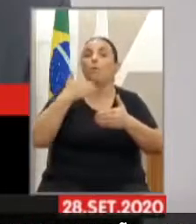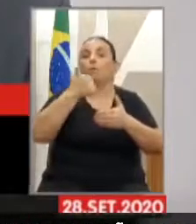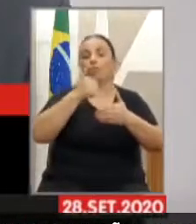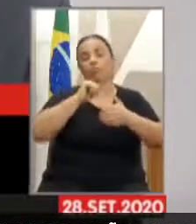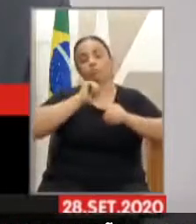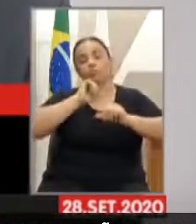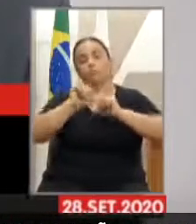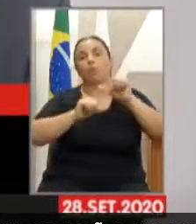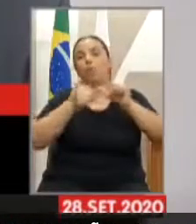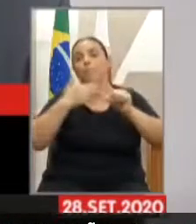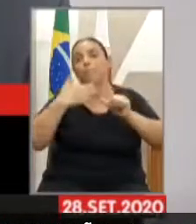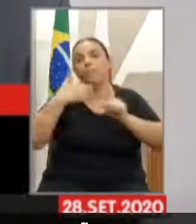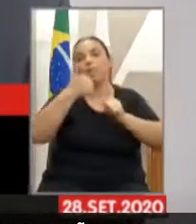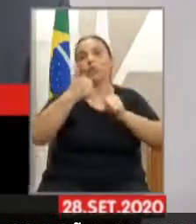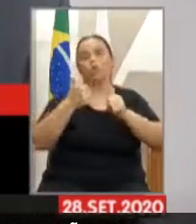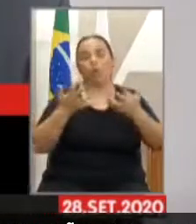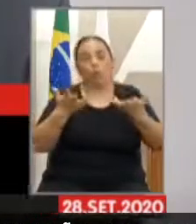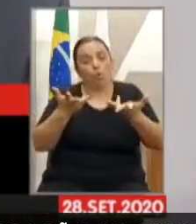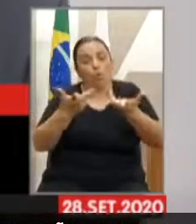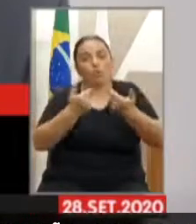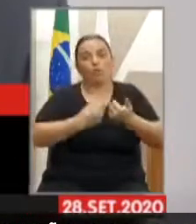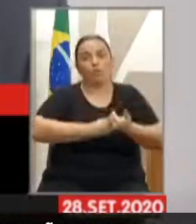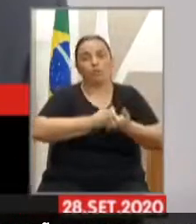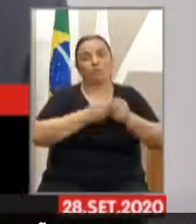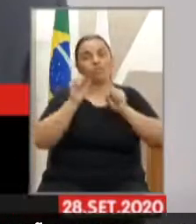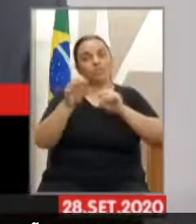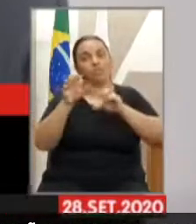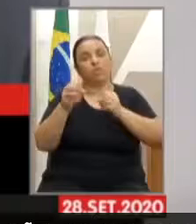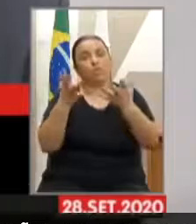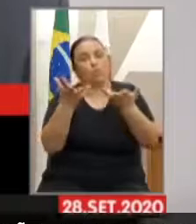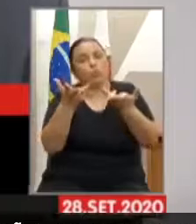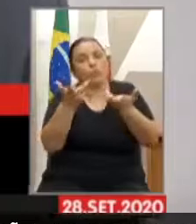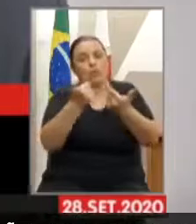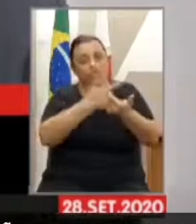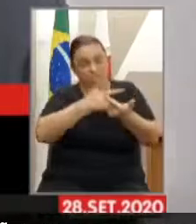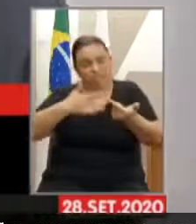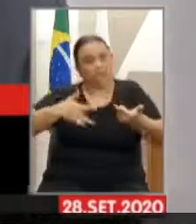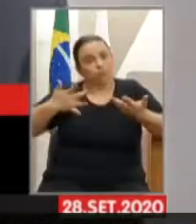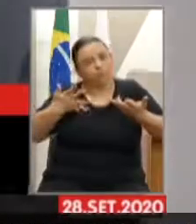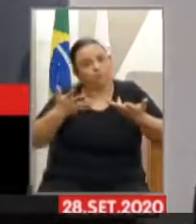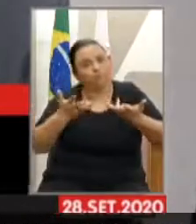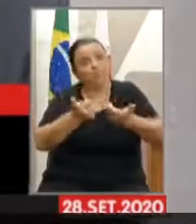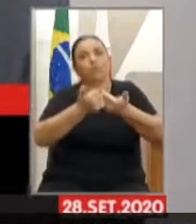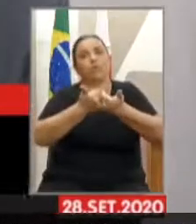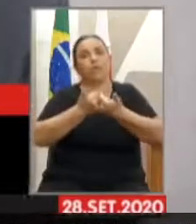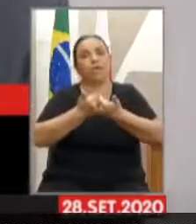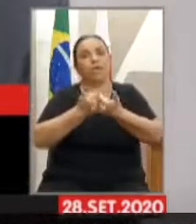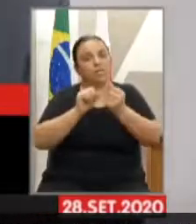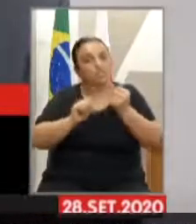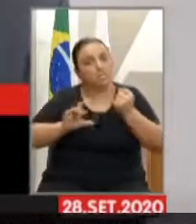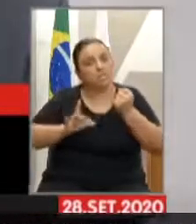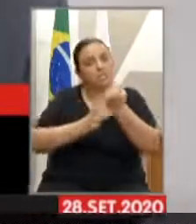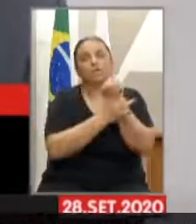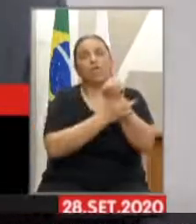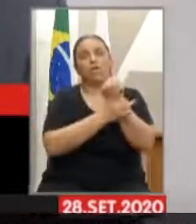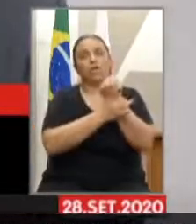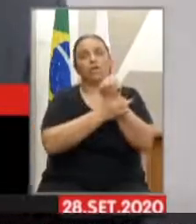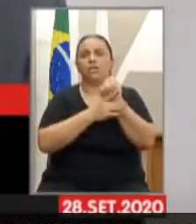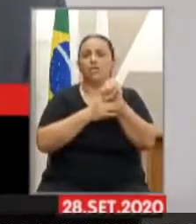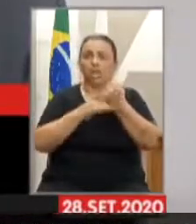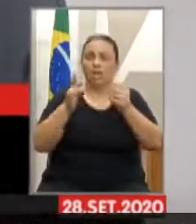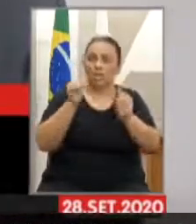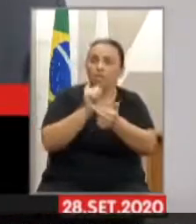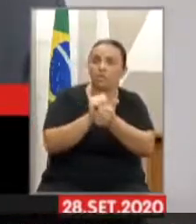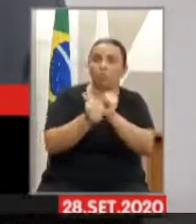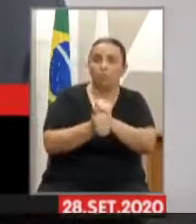melhoria da qualidade de vida, qualidade de ensino, qualidade de saúde, qualidade de segurança, e qualidade no esporte, que todos